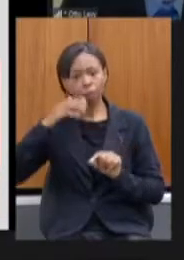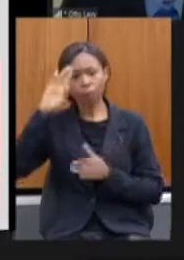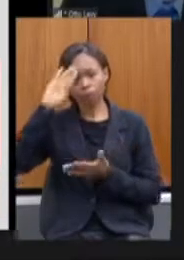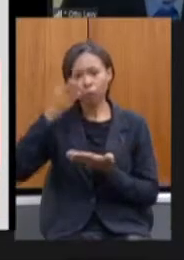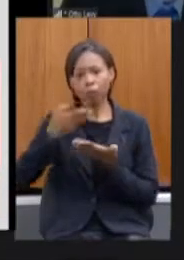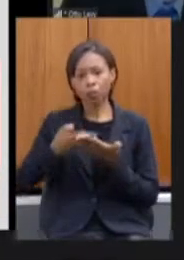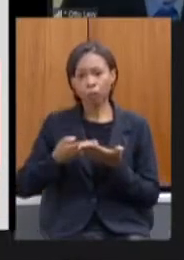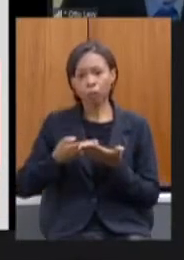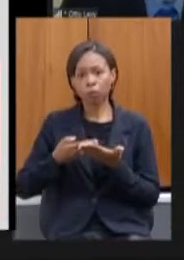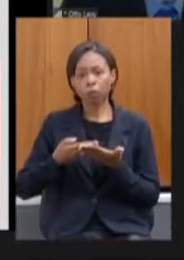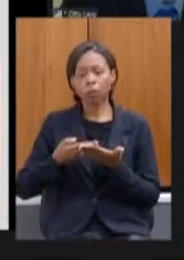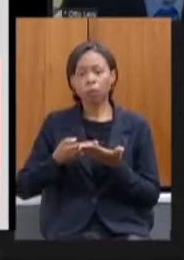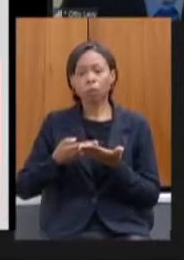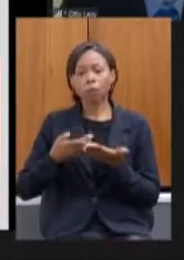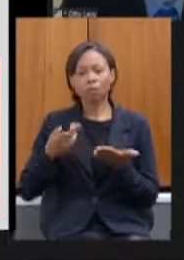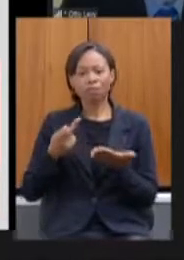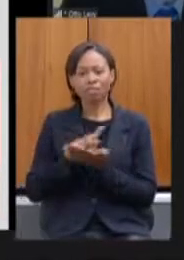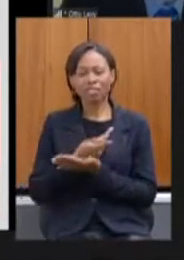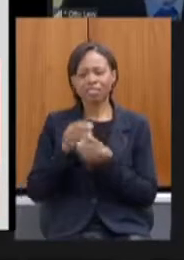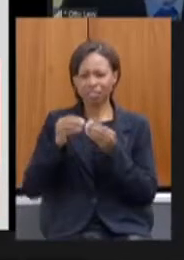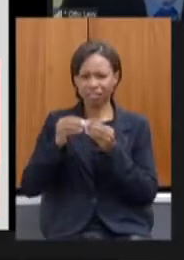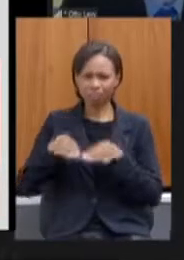afetado pela situação da pandemia